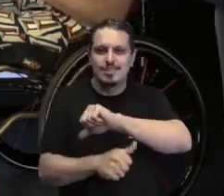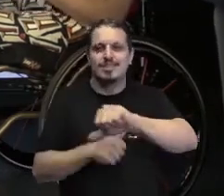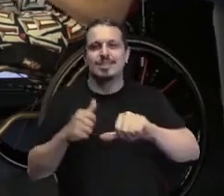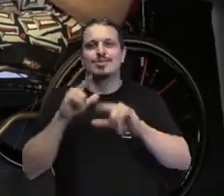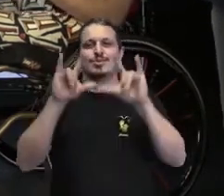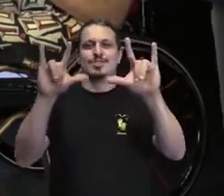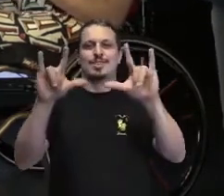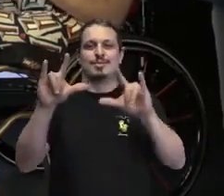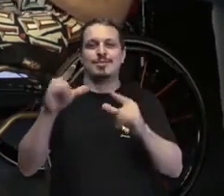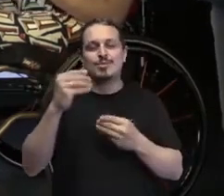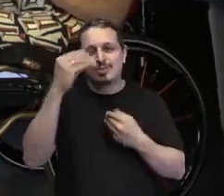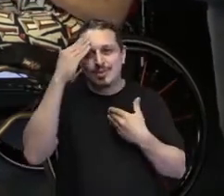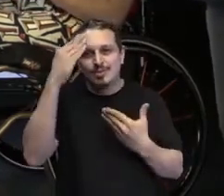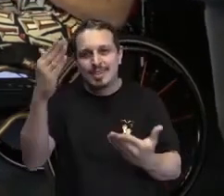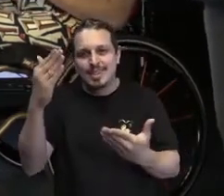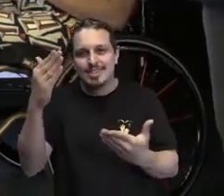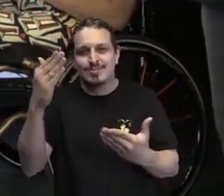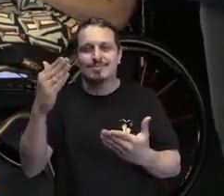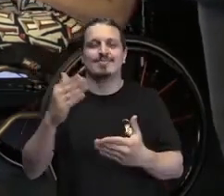Até mais, gente.